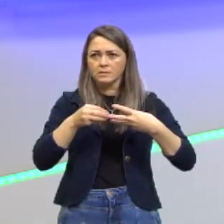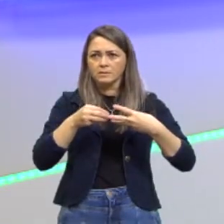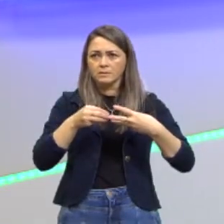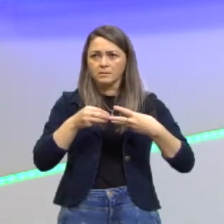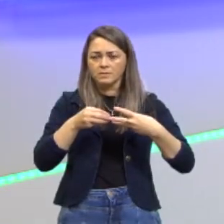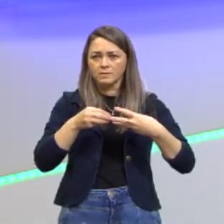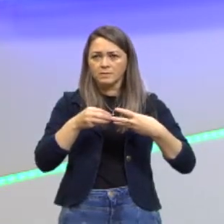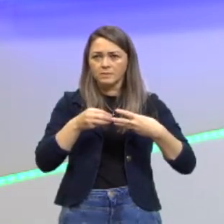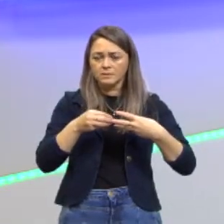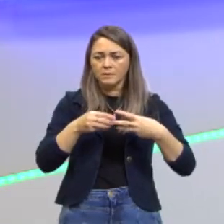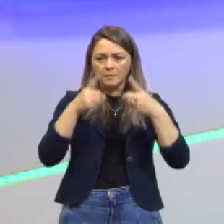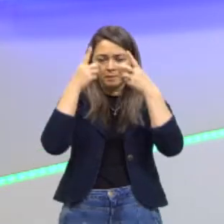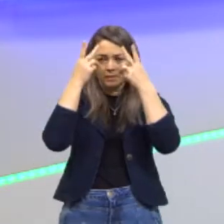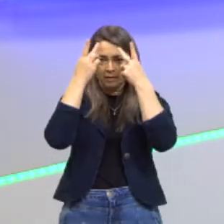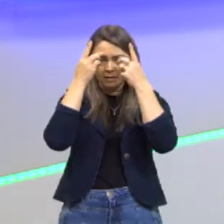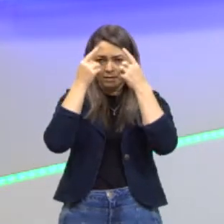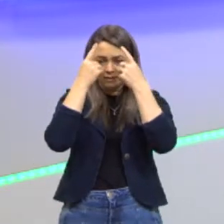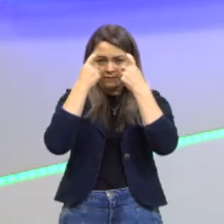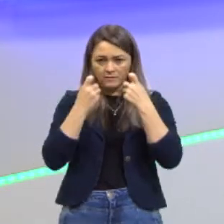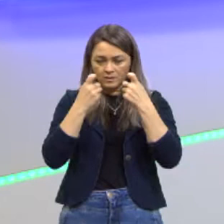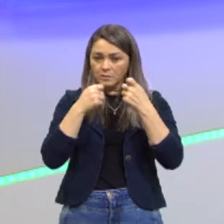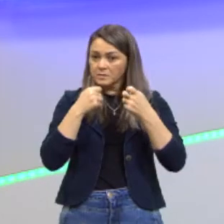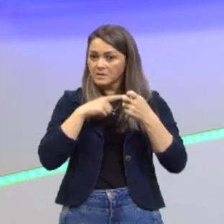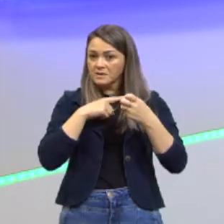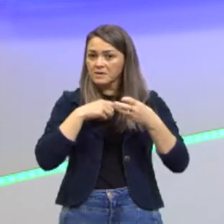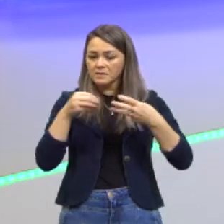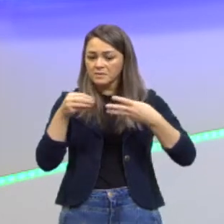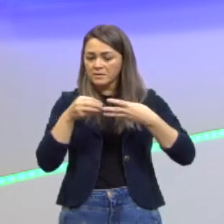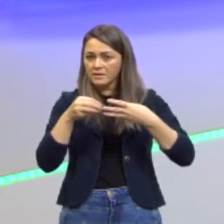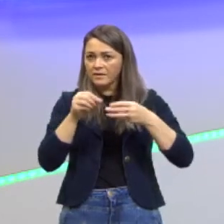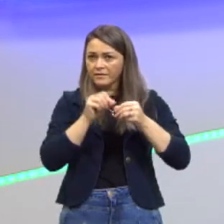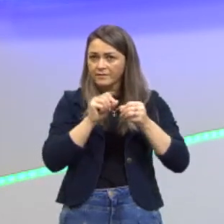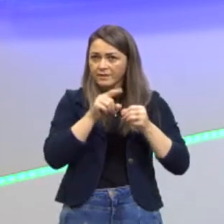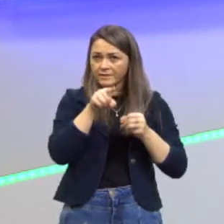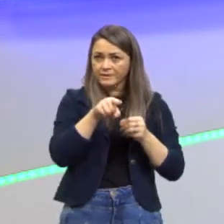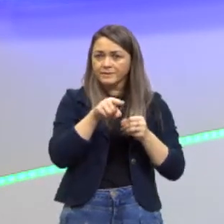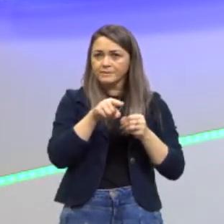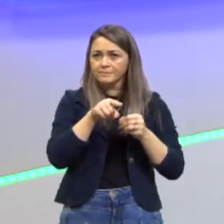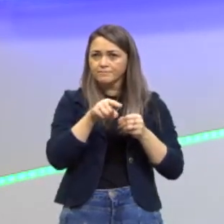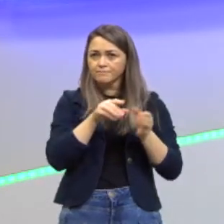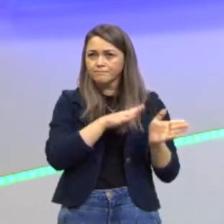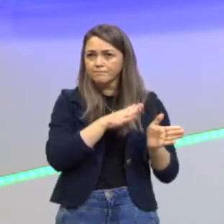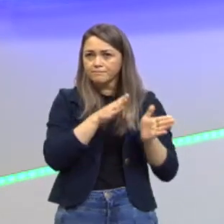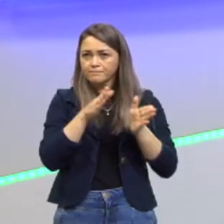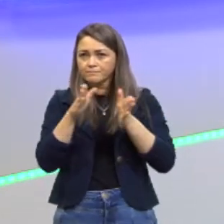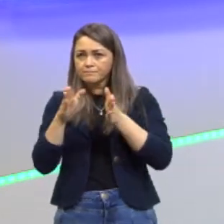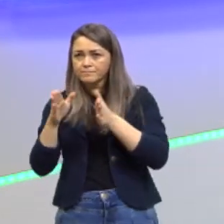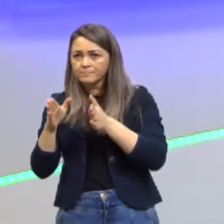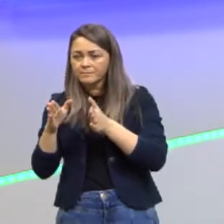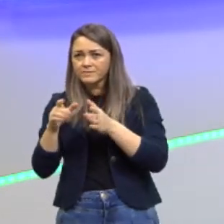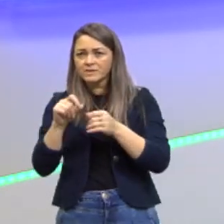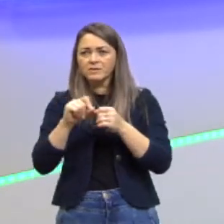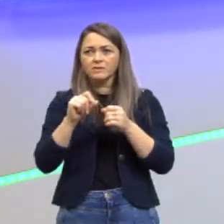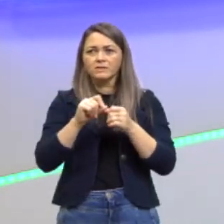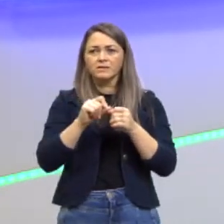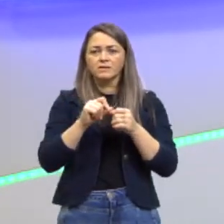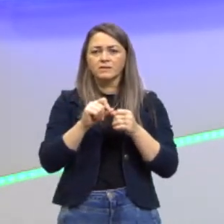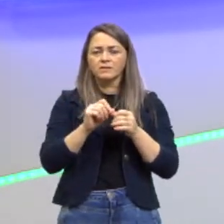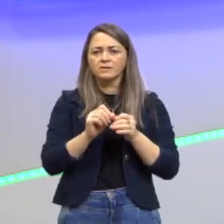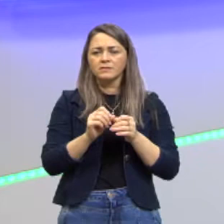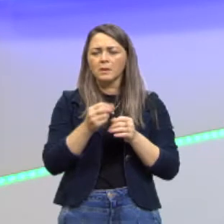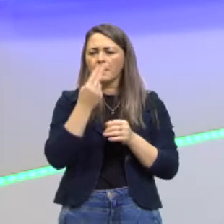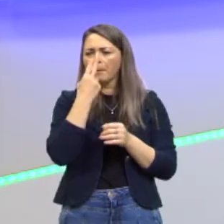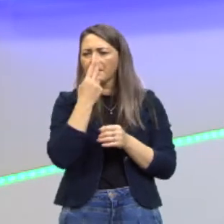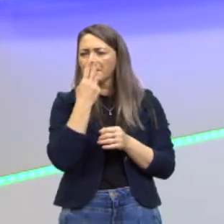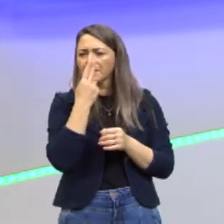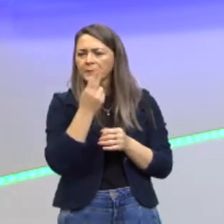para serem vivos precisam de uma célula, fazem isso, né? E fazem de uma maneira tão similar,